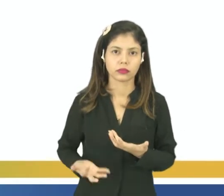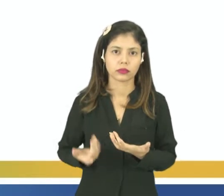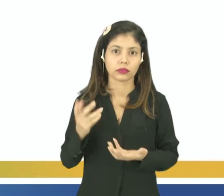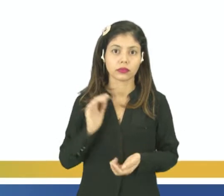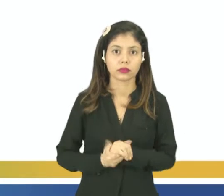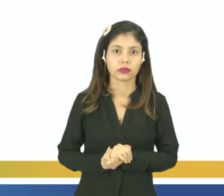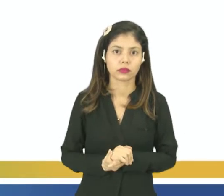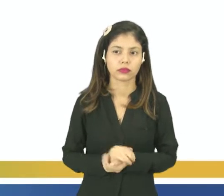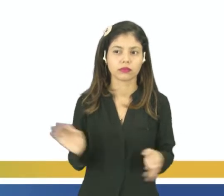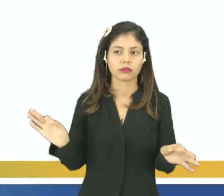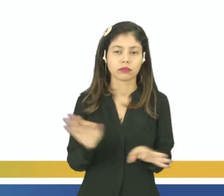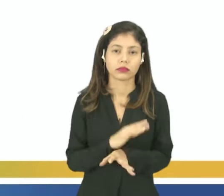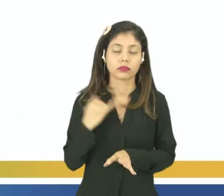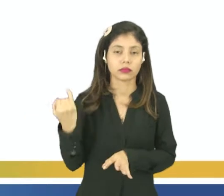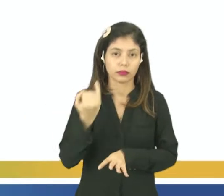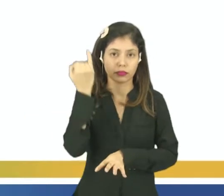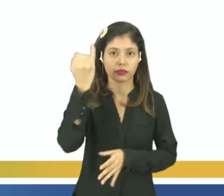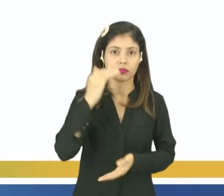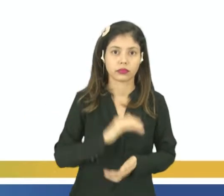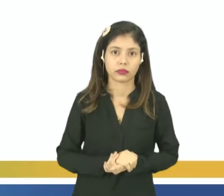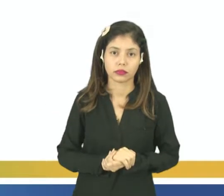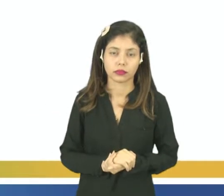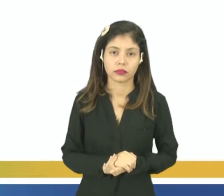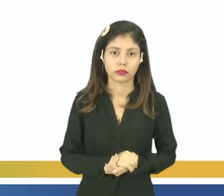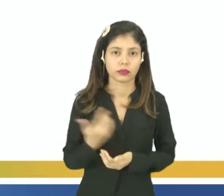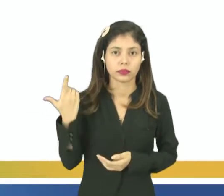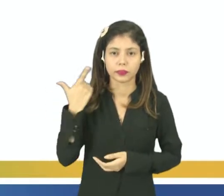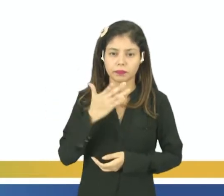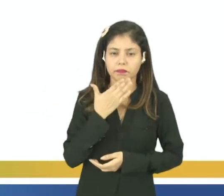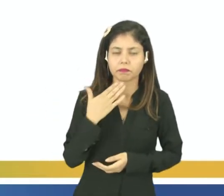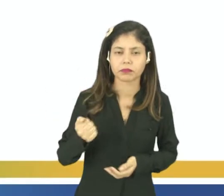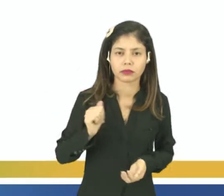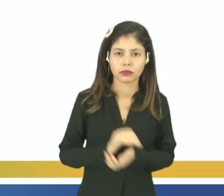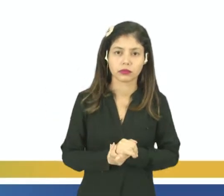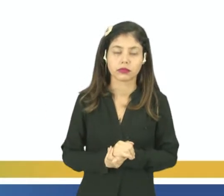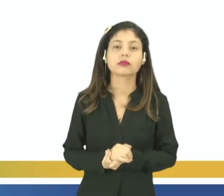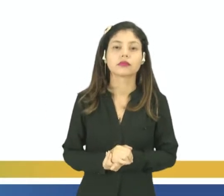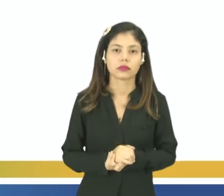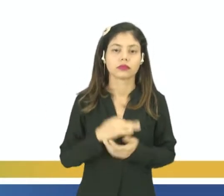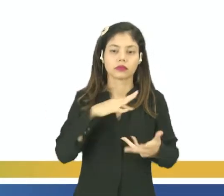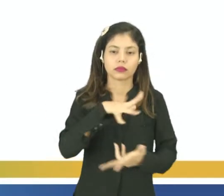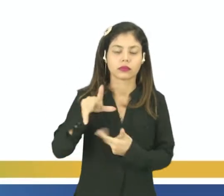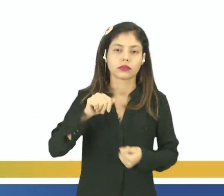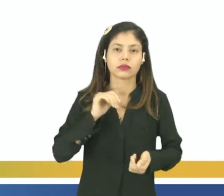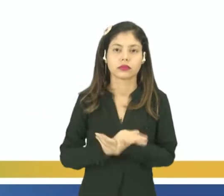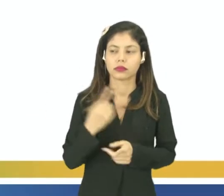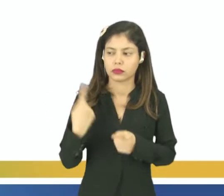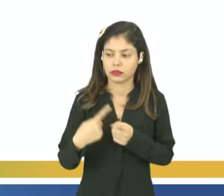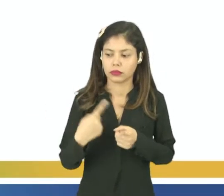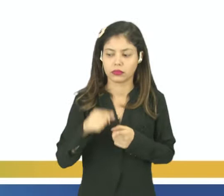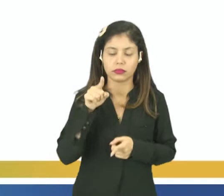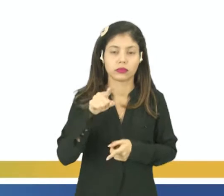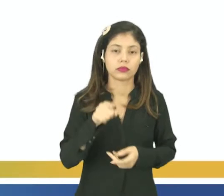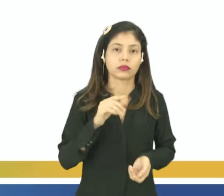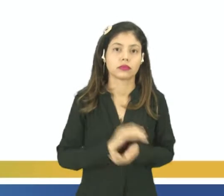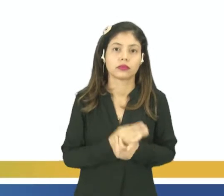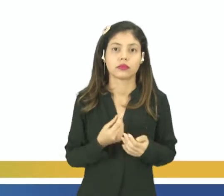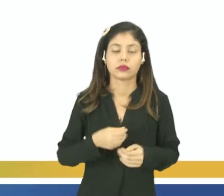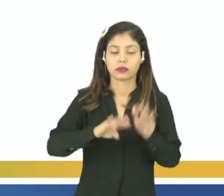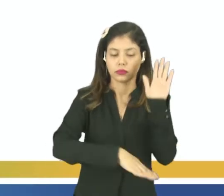que é extremamente importante para possibilitar a vida no planeta, efeito, porque é ele que vai dar as temperaturas